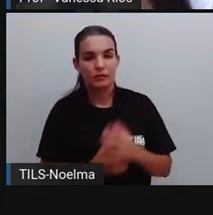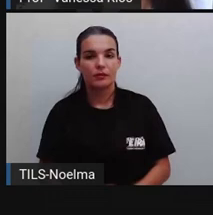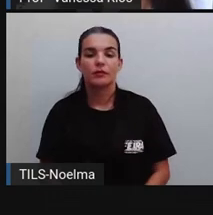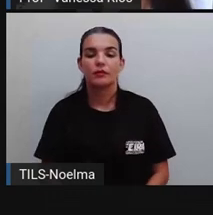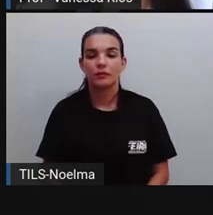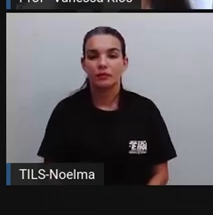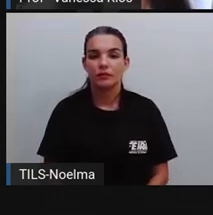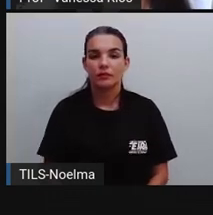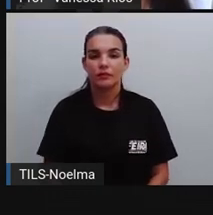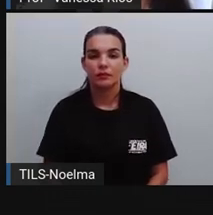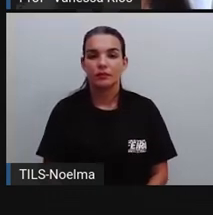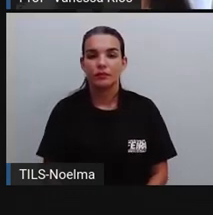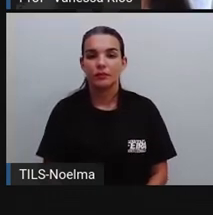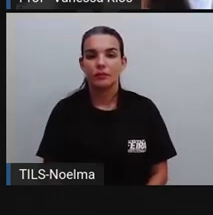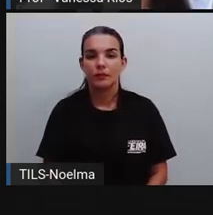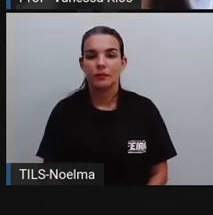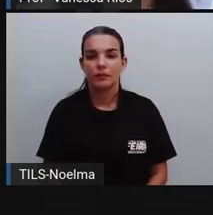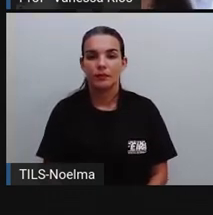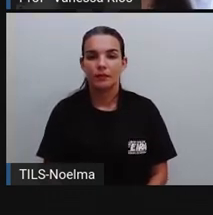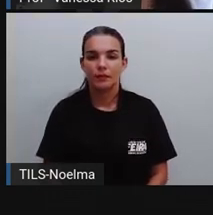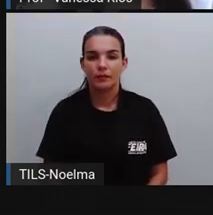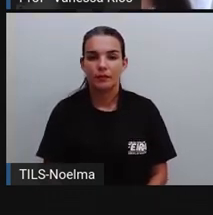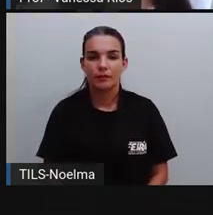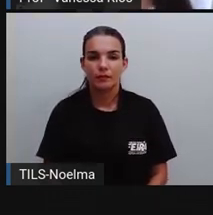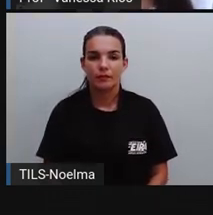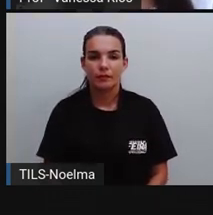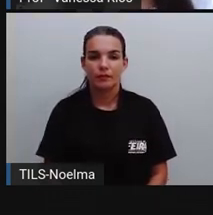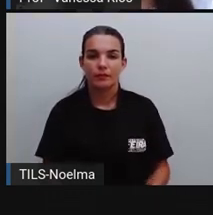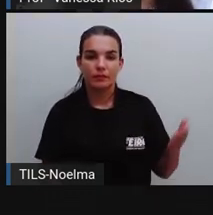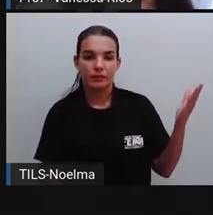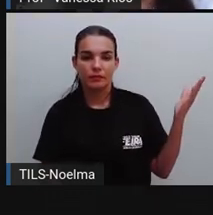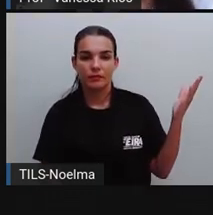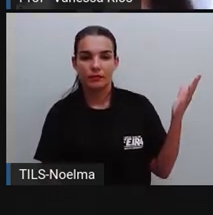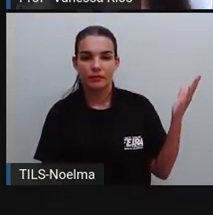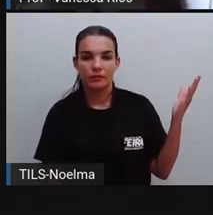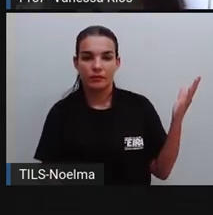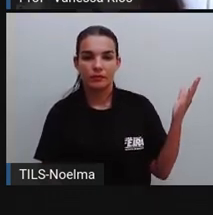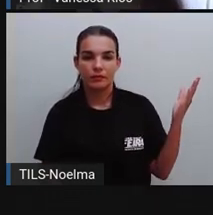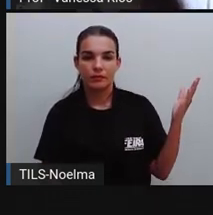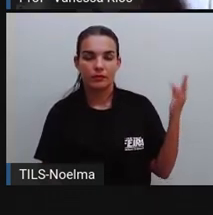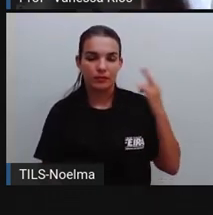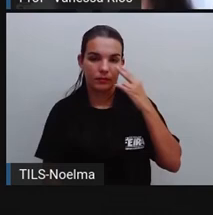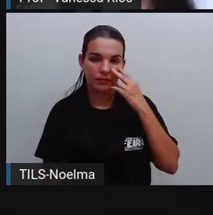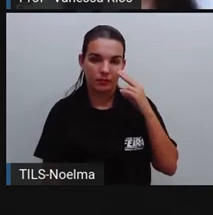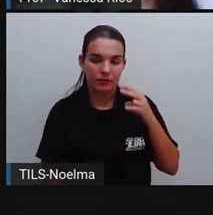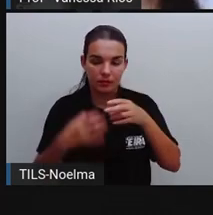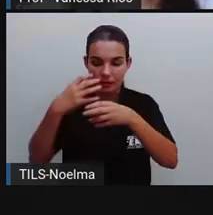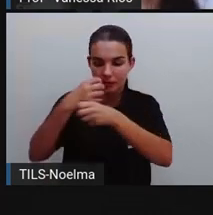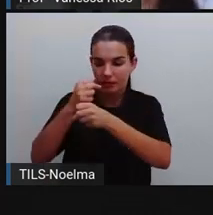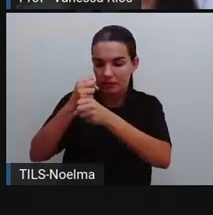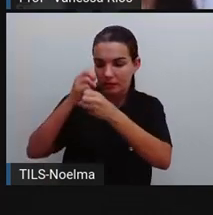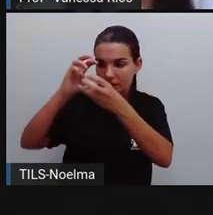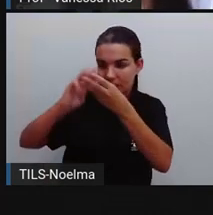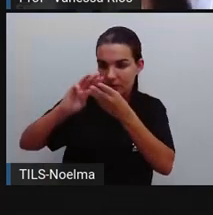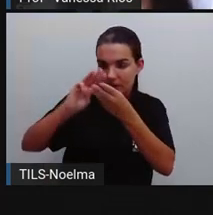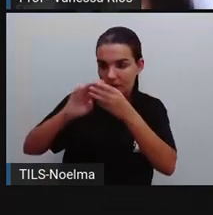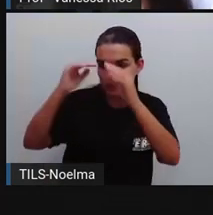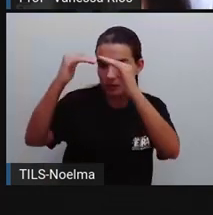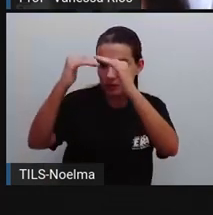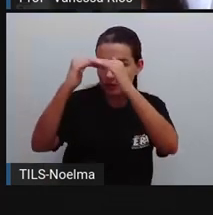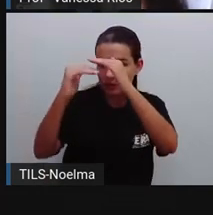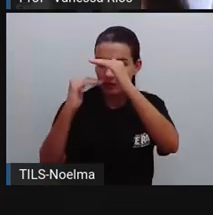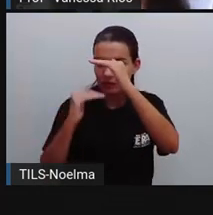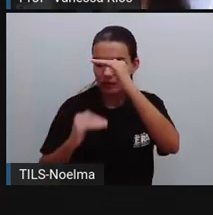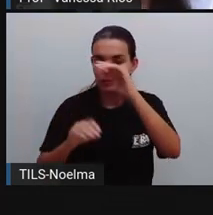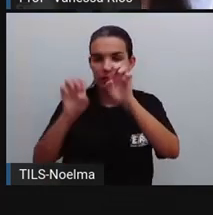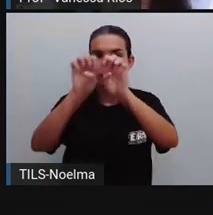Então, quando a gente vai fazer a conta, né? Armar aí a conta, como a gente fala, de números decimais, eu preciso